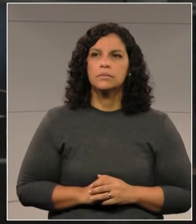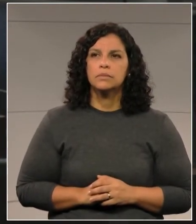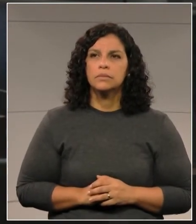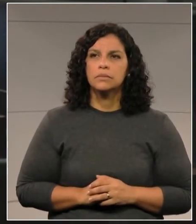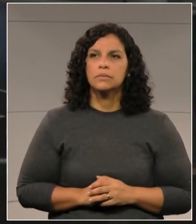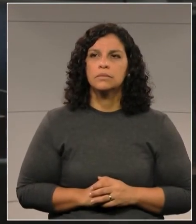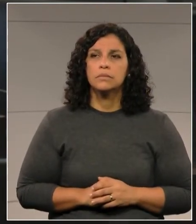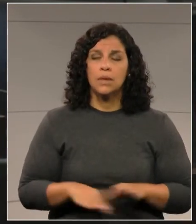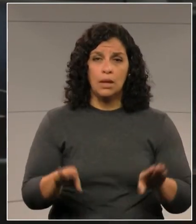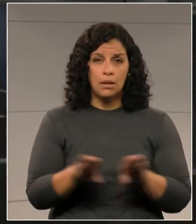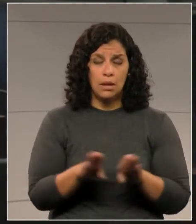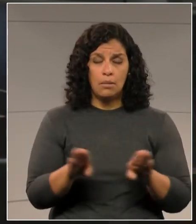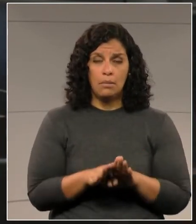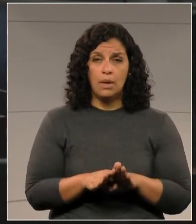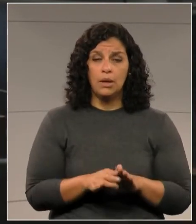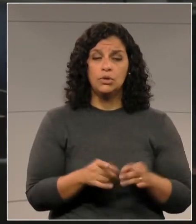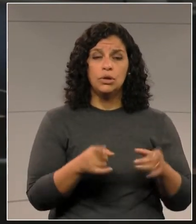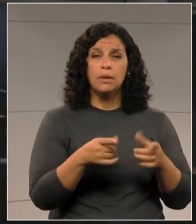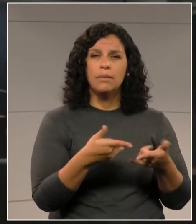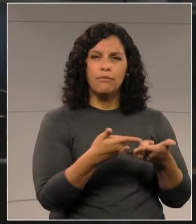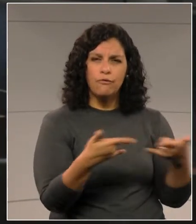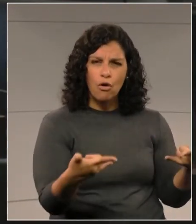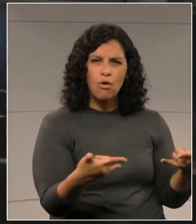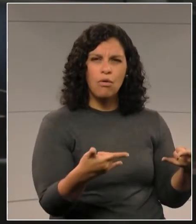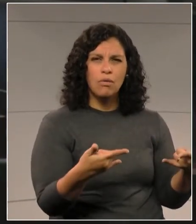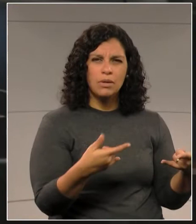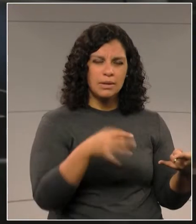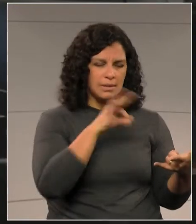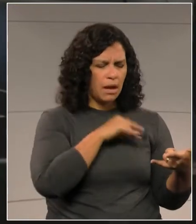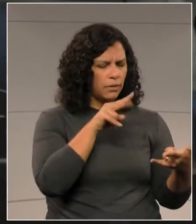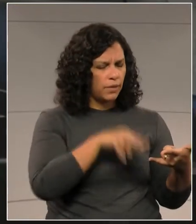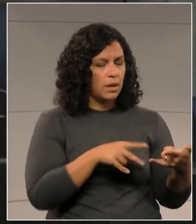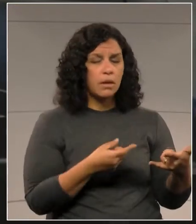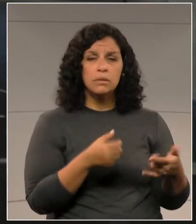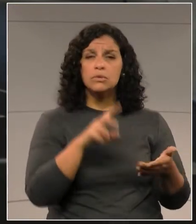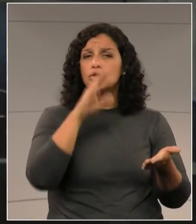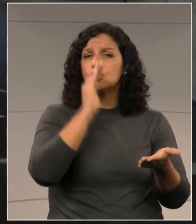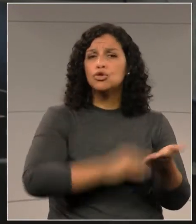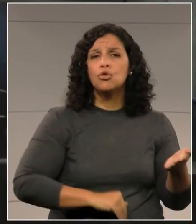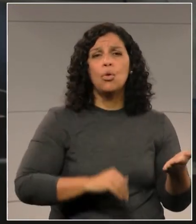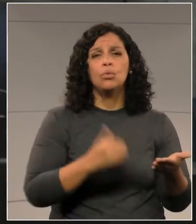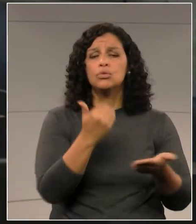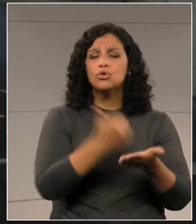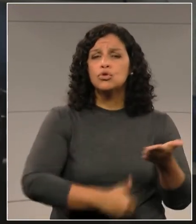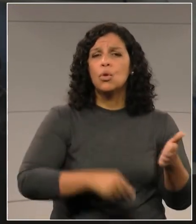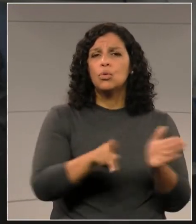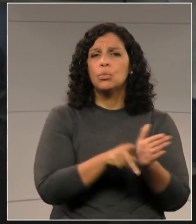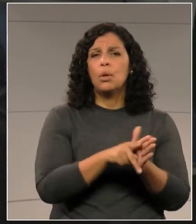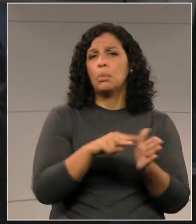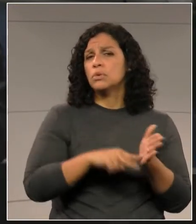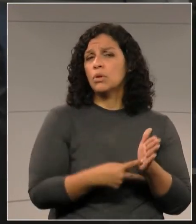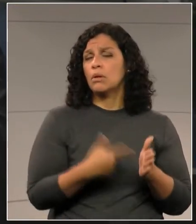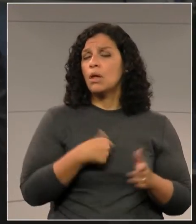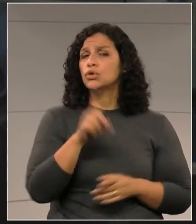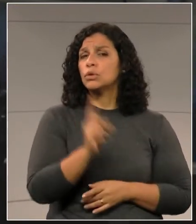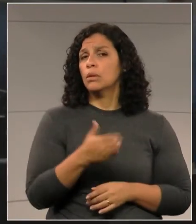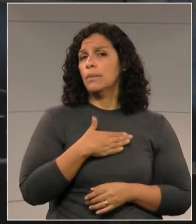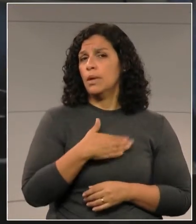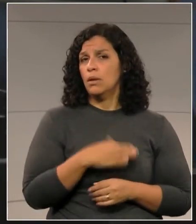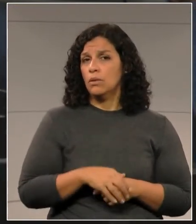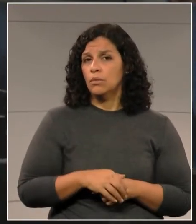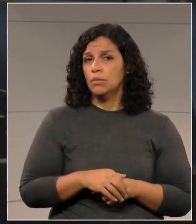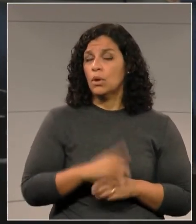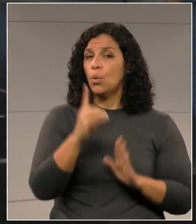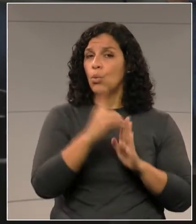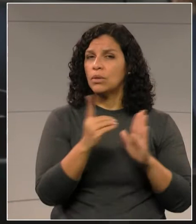de colocar na folha de pagamento. E o empregador tem a obrigação de colocar na folha. O que quer com esse decreto